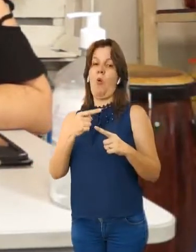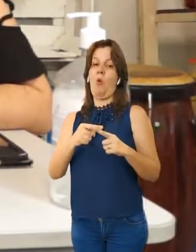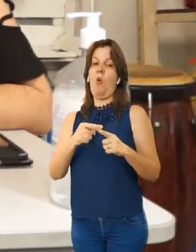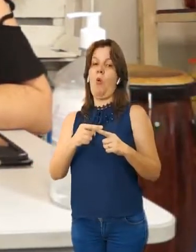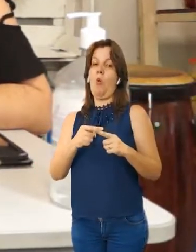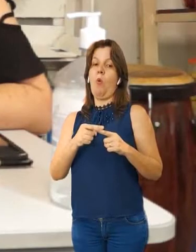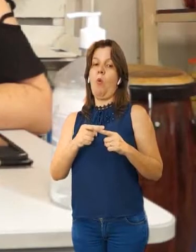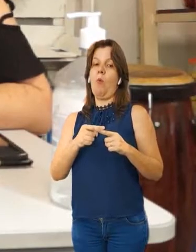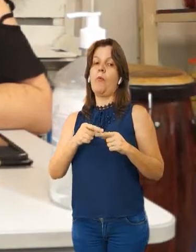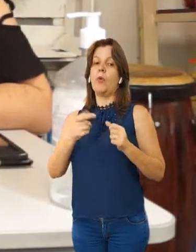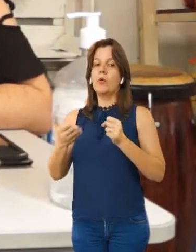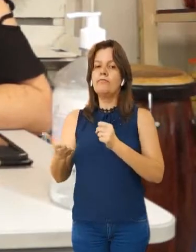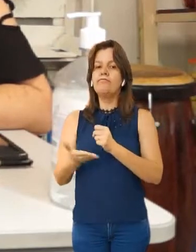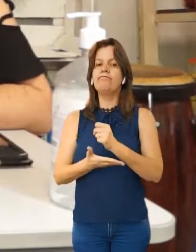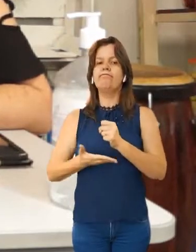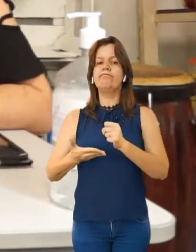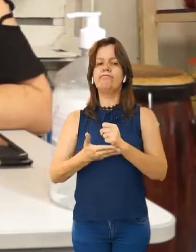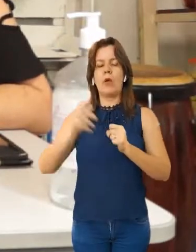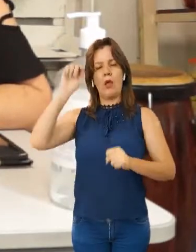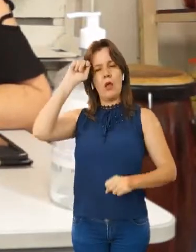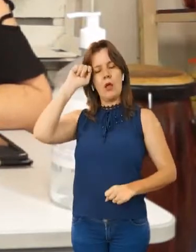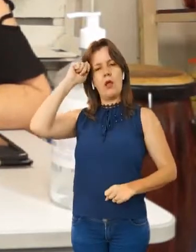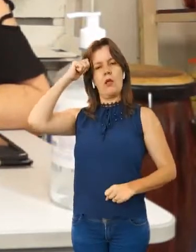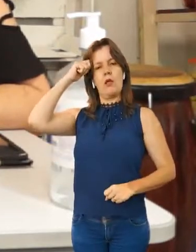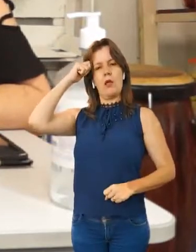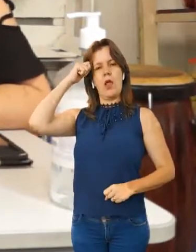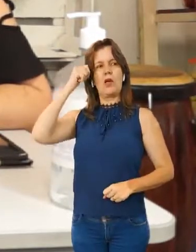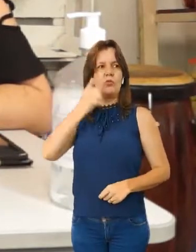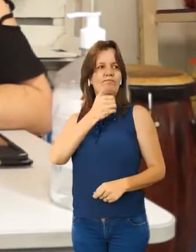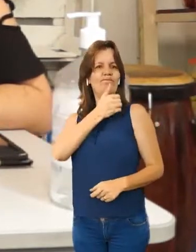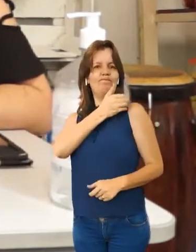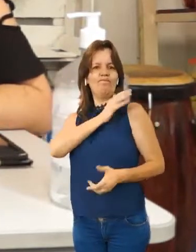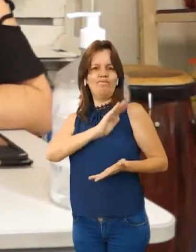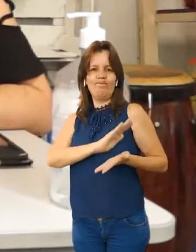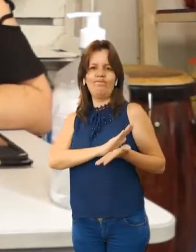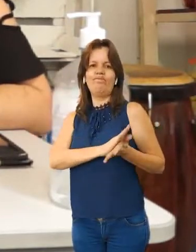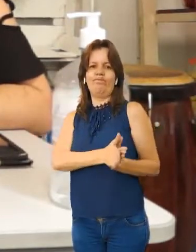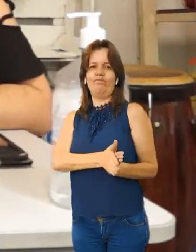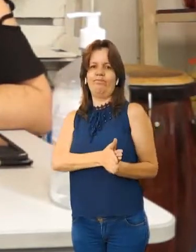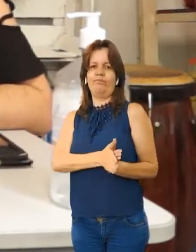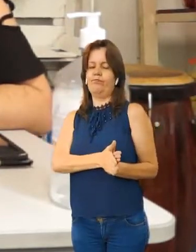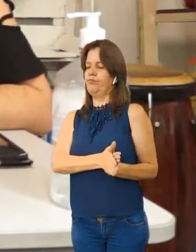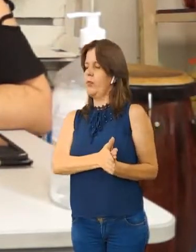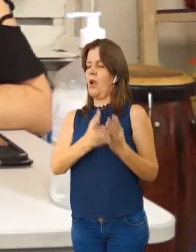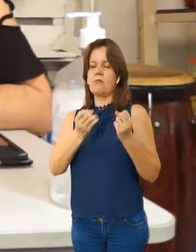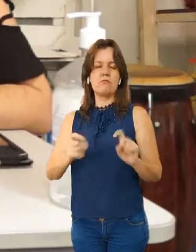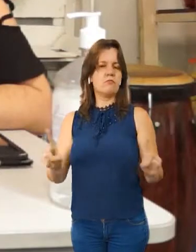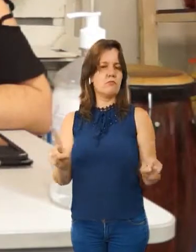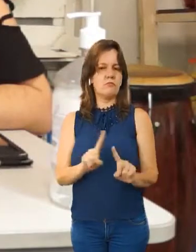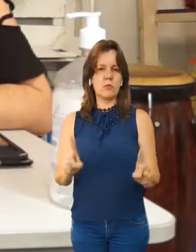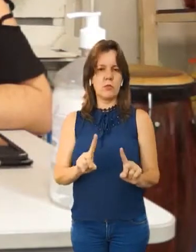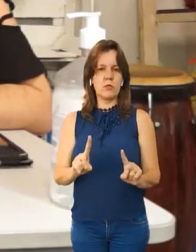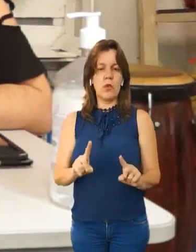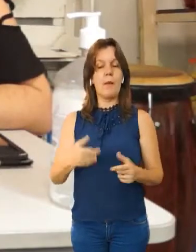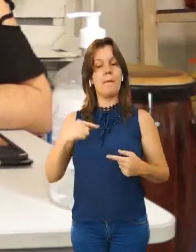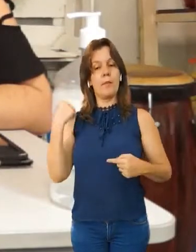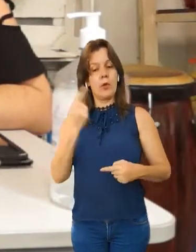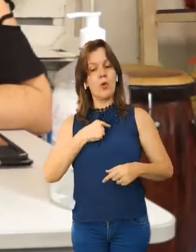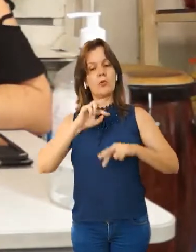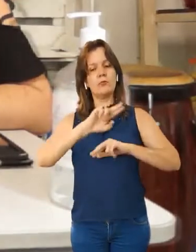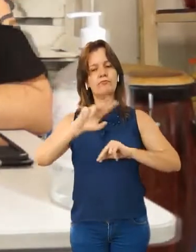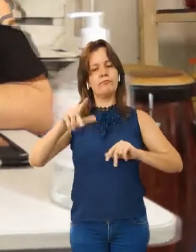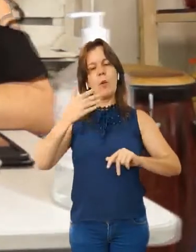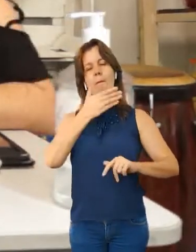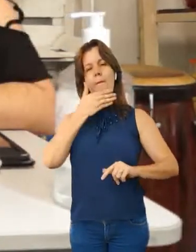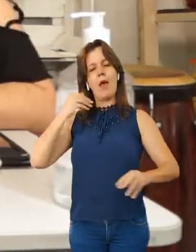raízes africanas. Mas o racismo é algo inaceitável. É exatamente nas diferenças que nos tornamos